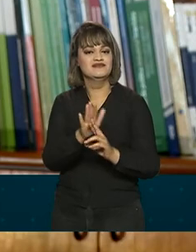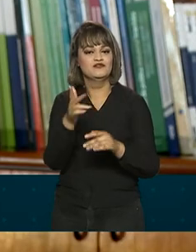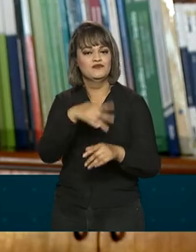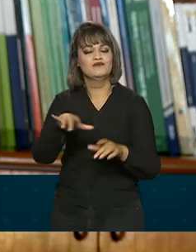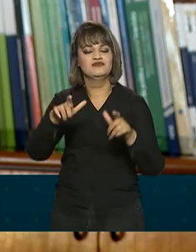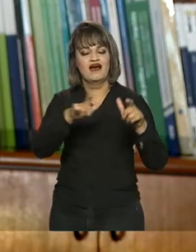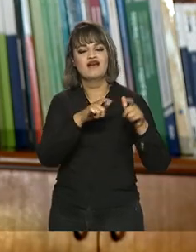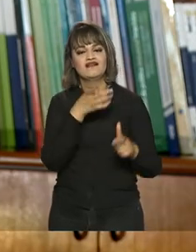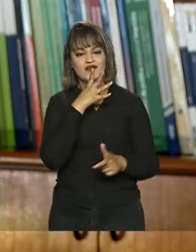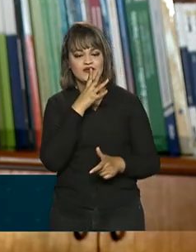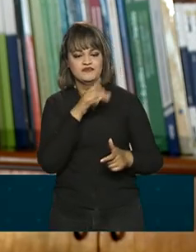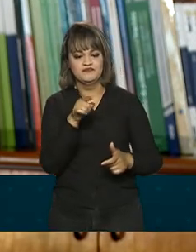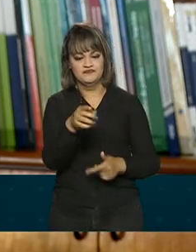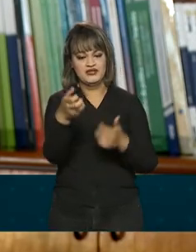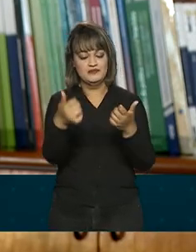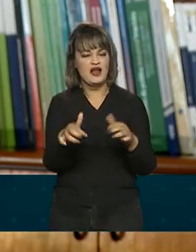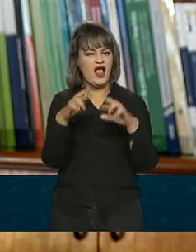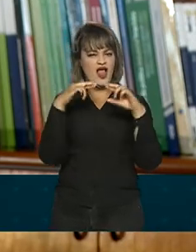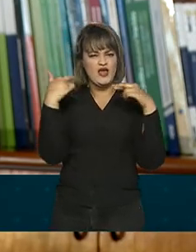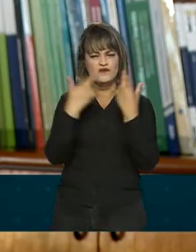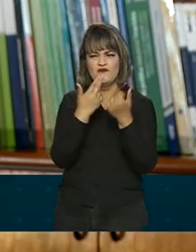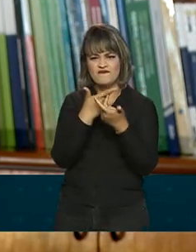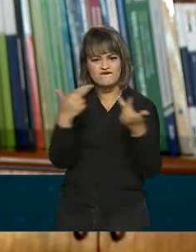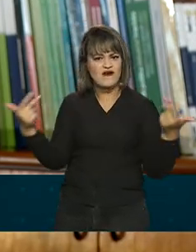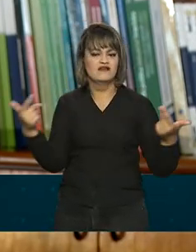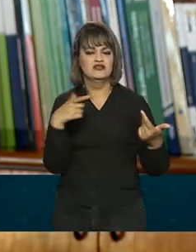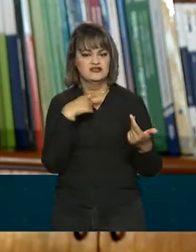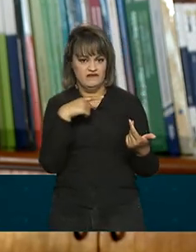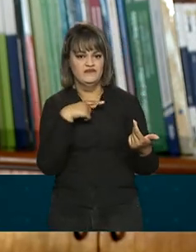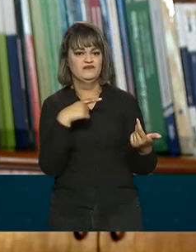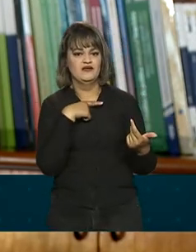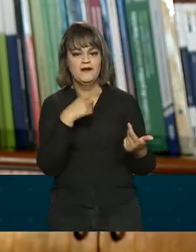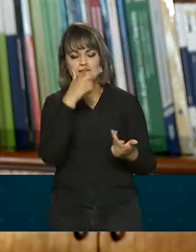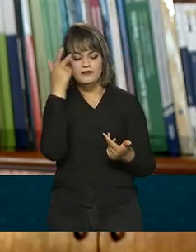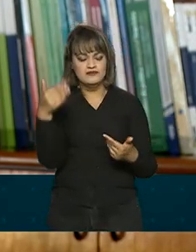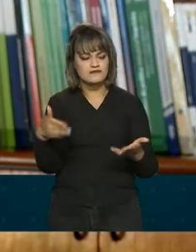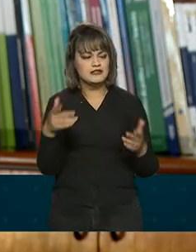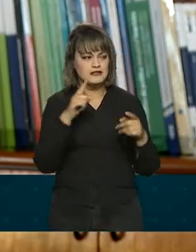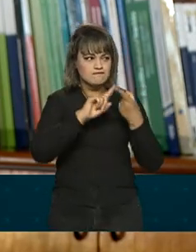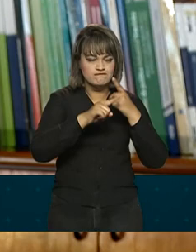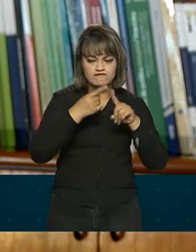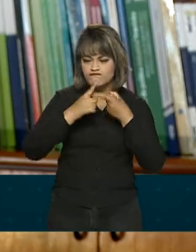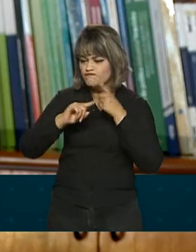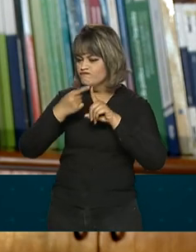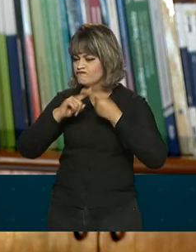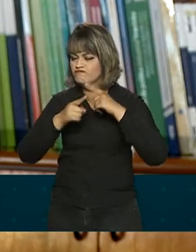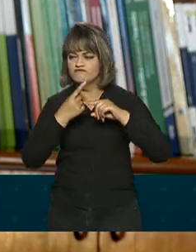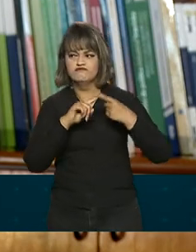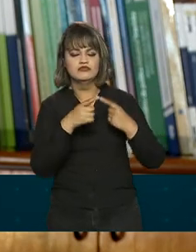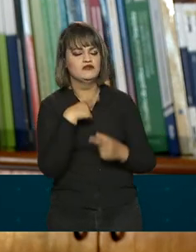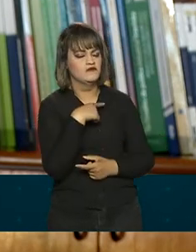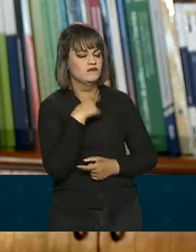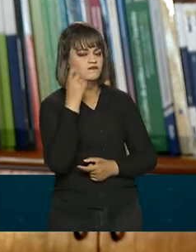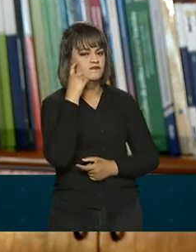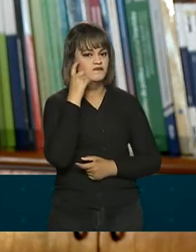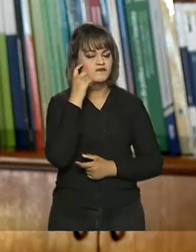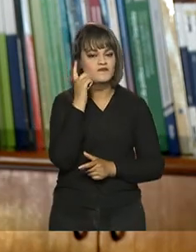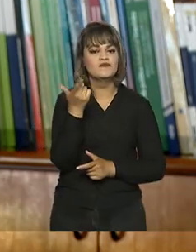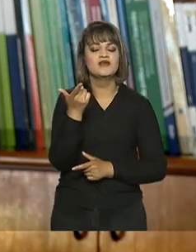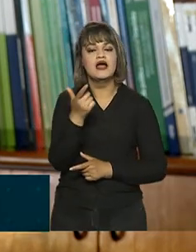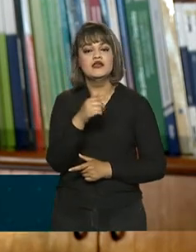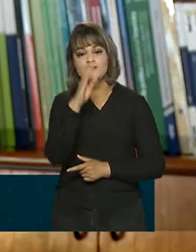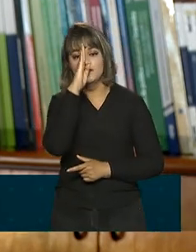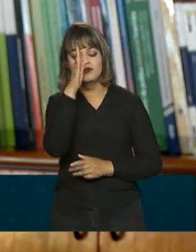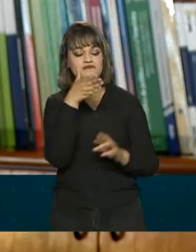Centenas de reuniões com mais de uma centena de pessoas dentro aqui do próprio ministério e as principais